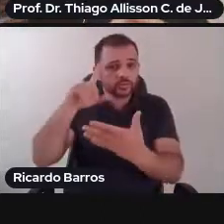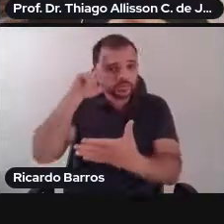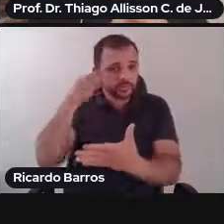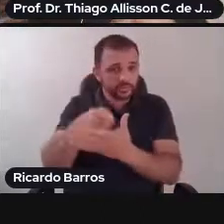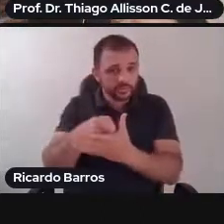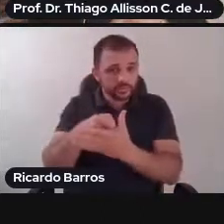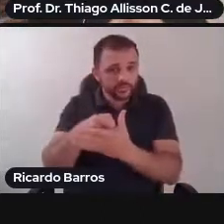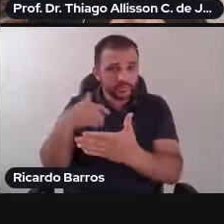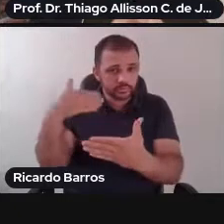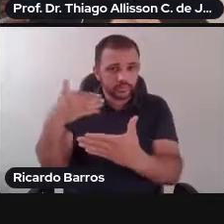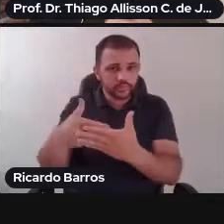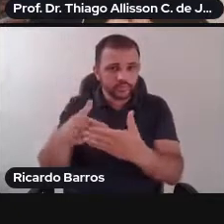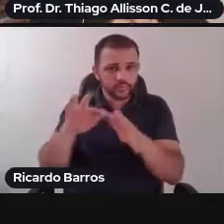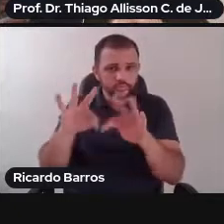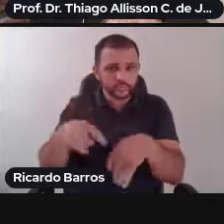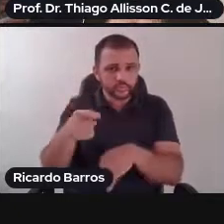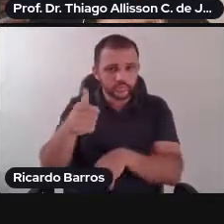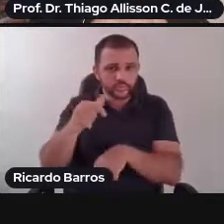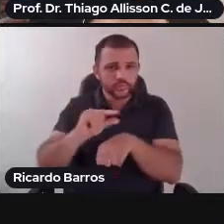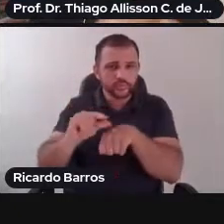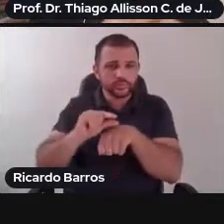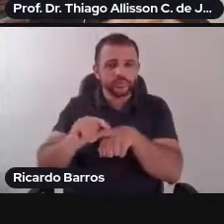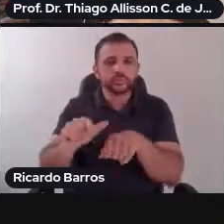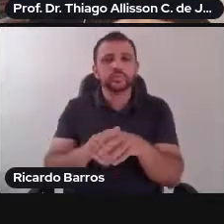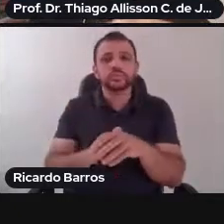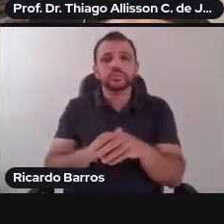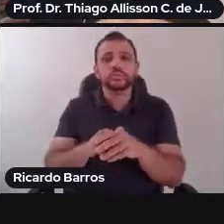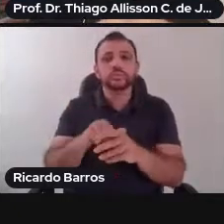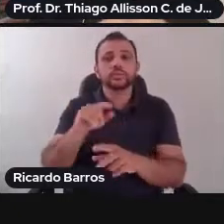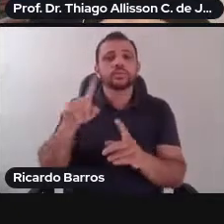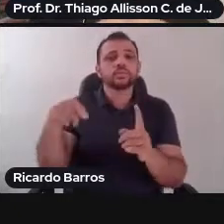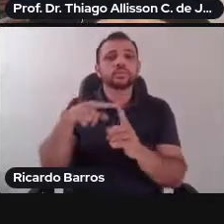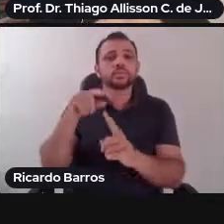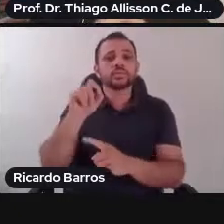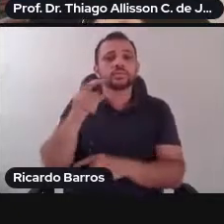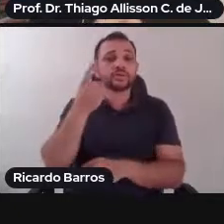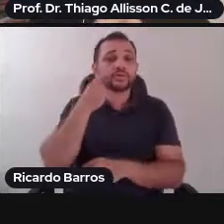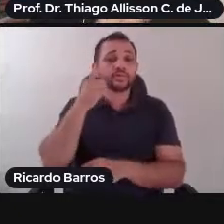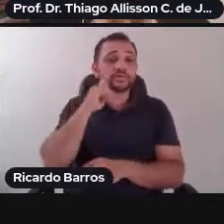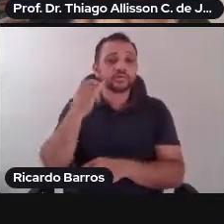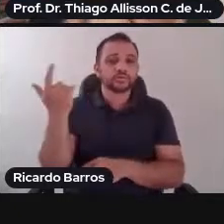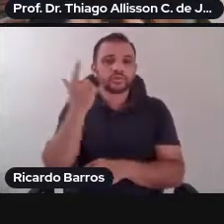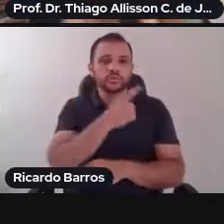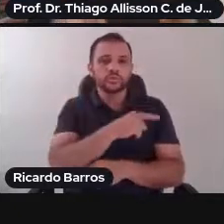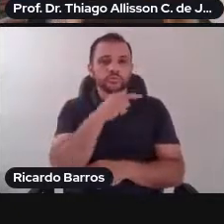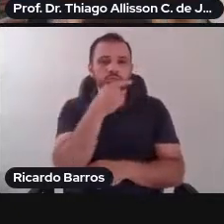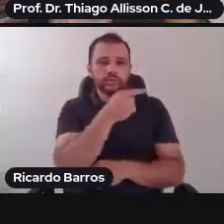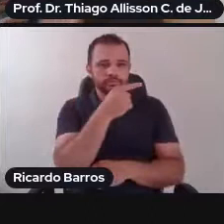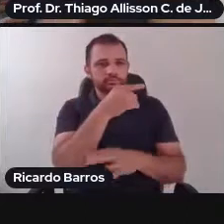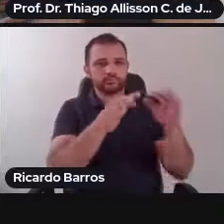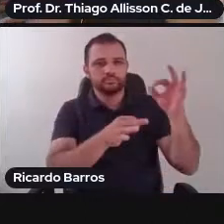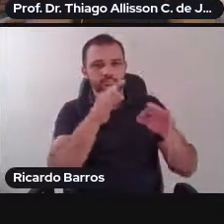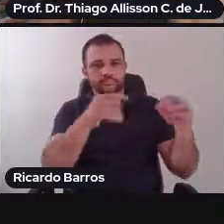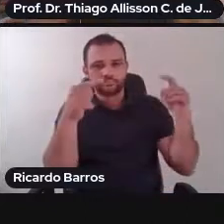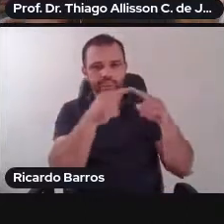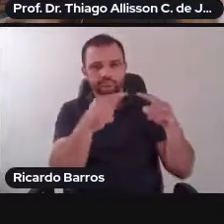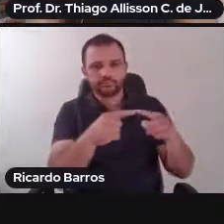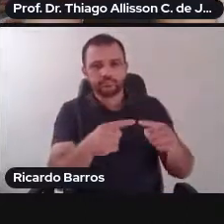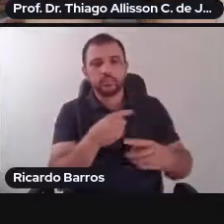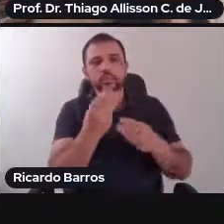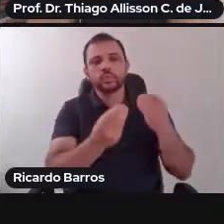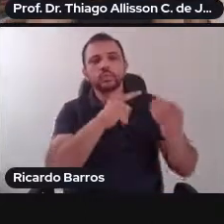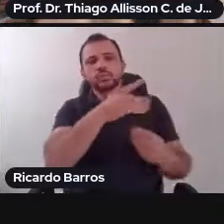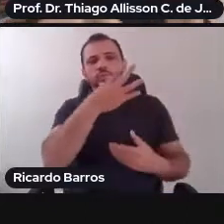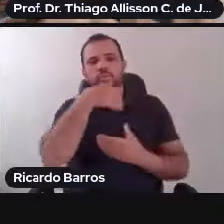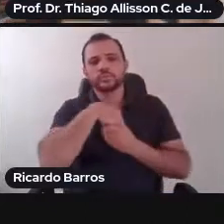final do nosso curso de curta duração é a execuibilidade doméstica desses julgados. Como que eles são internalizados e